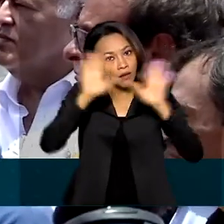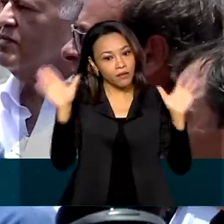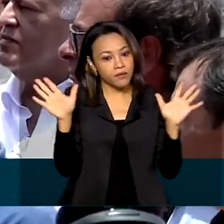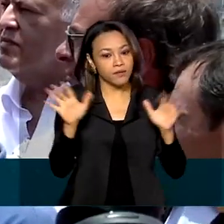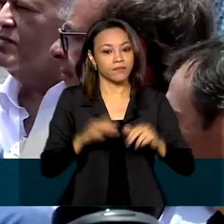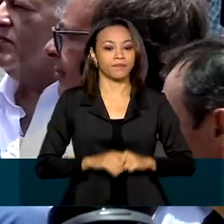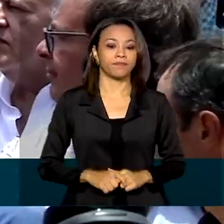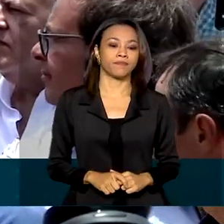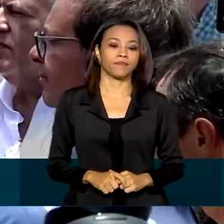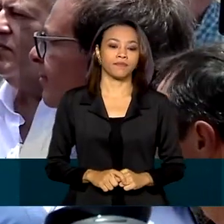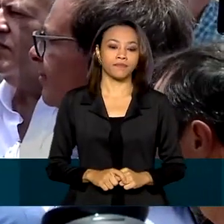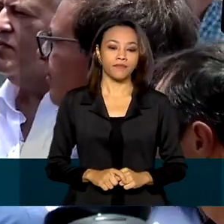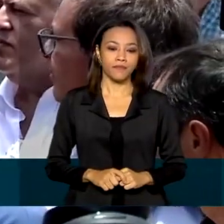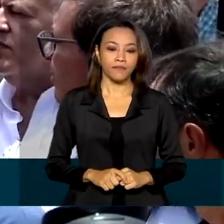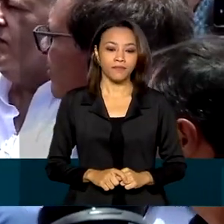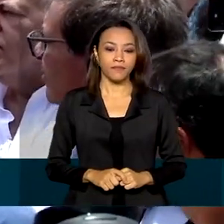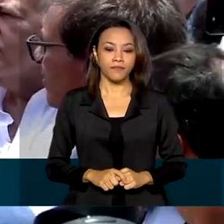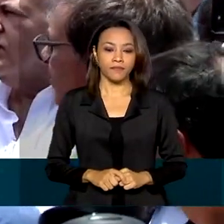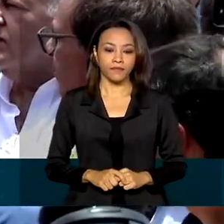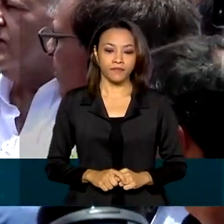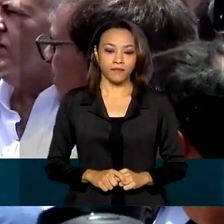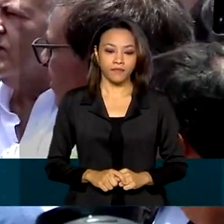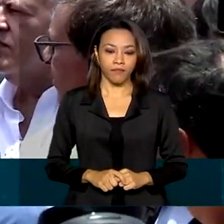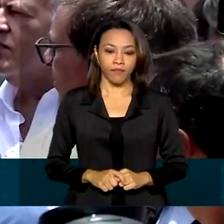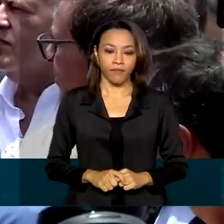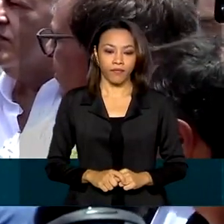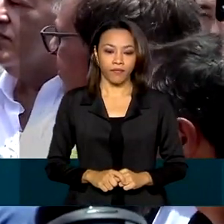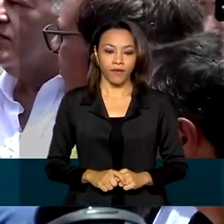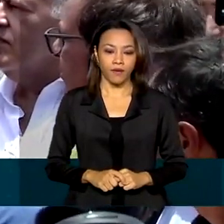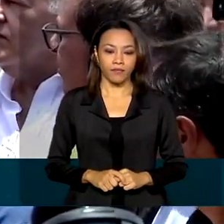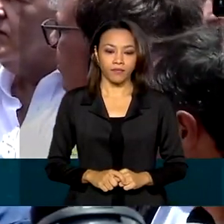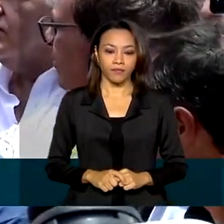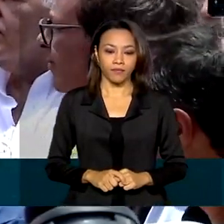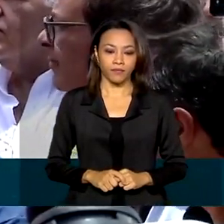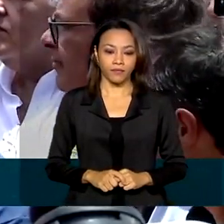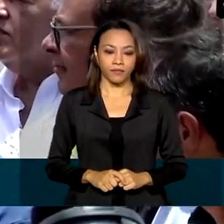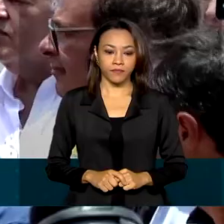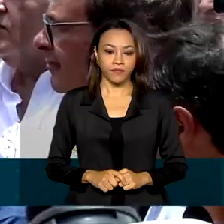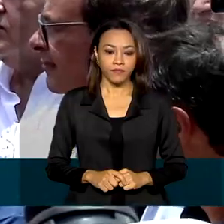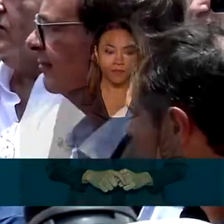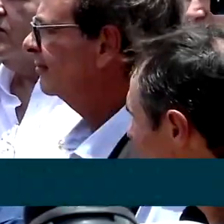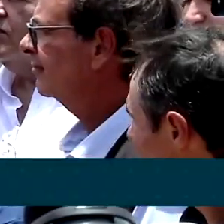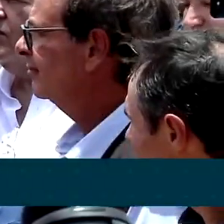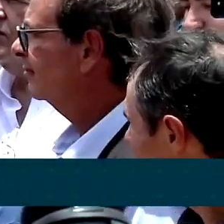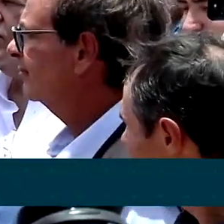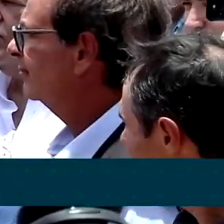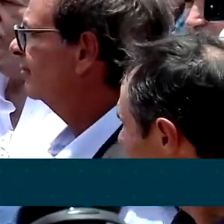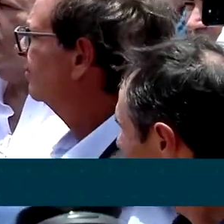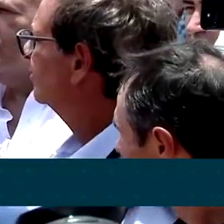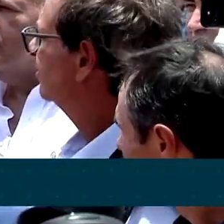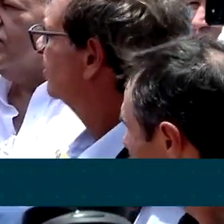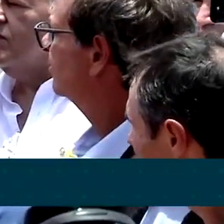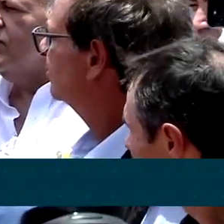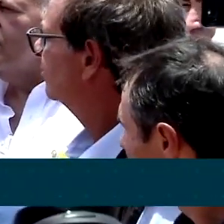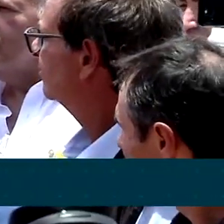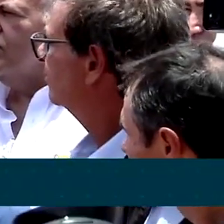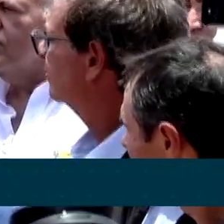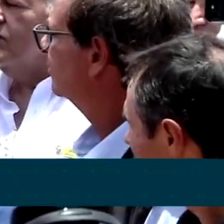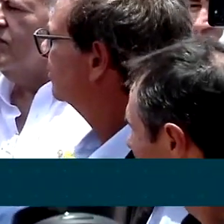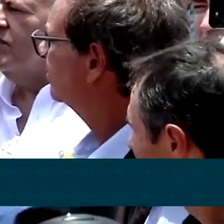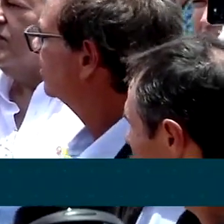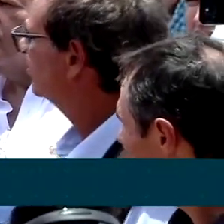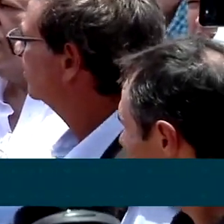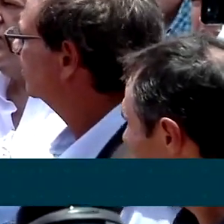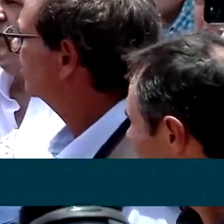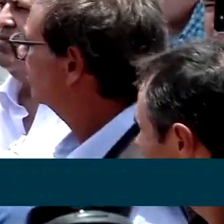lá fora aumenta o preço do barril do petróleo e aqui dentro o dólar está alto, sabemos